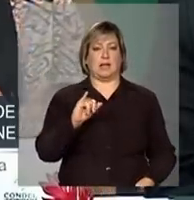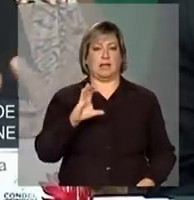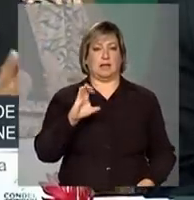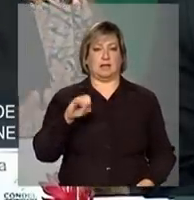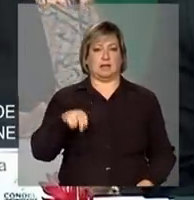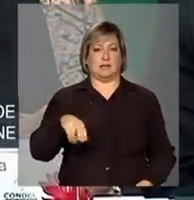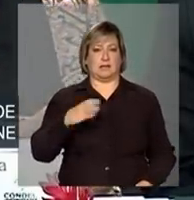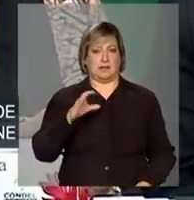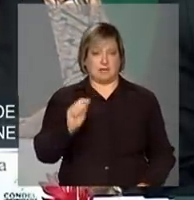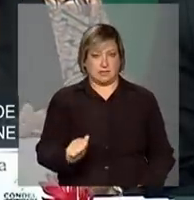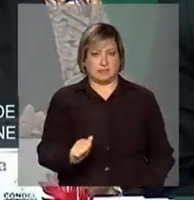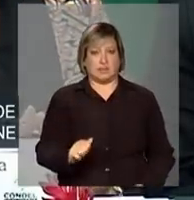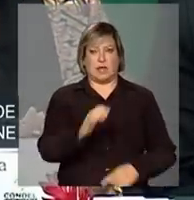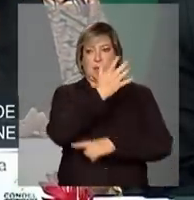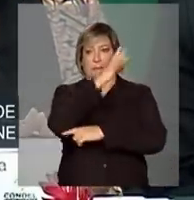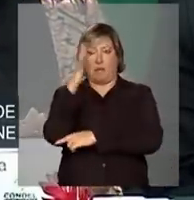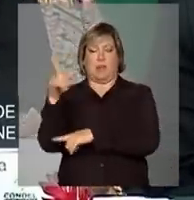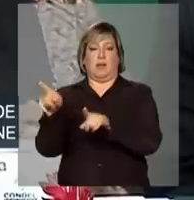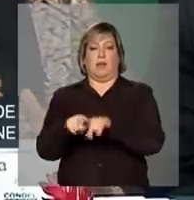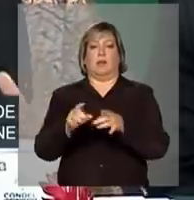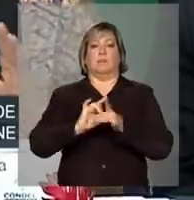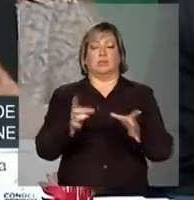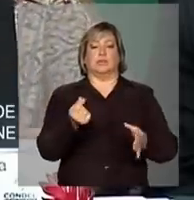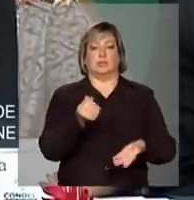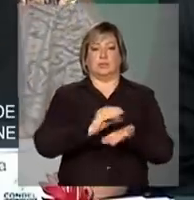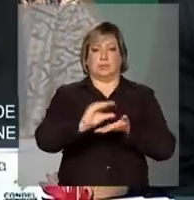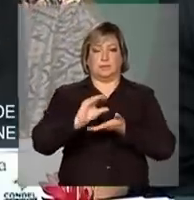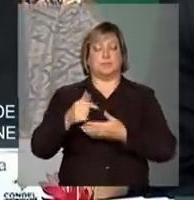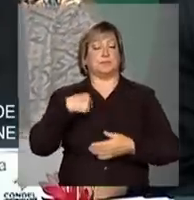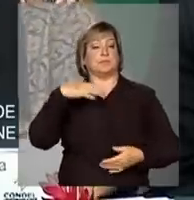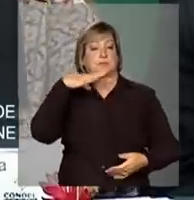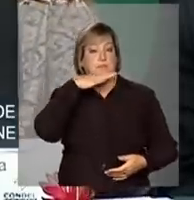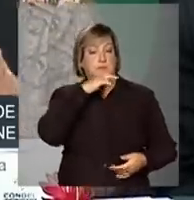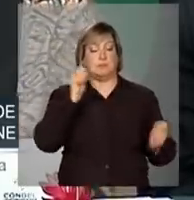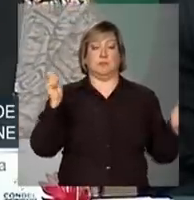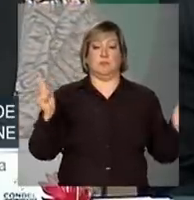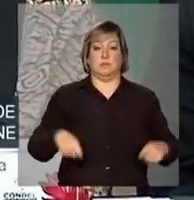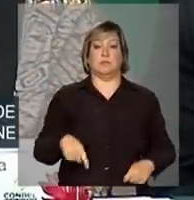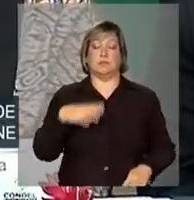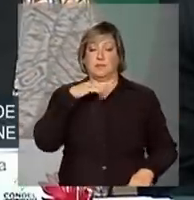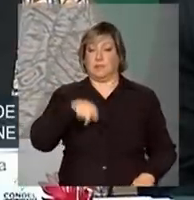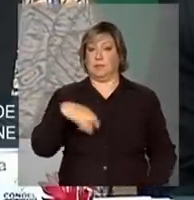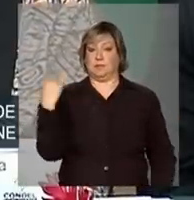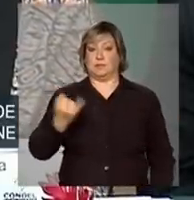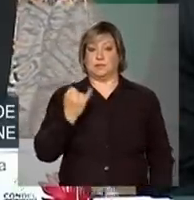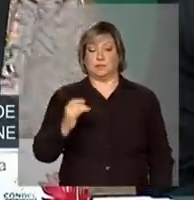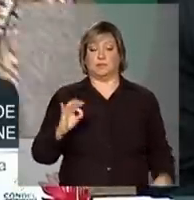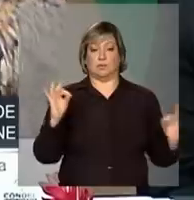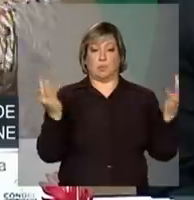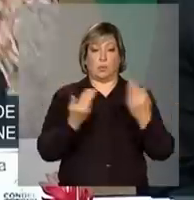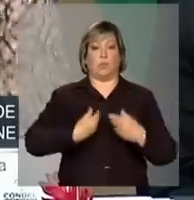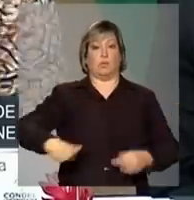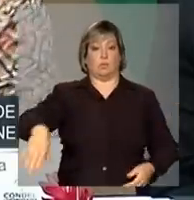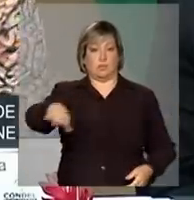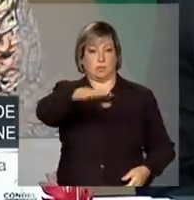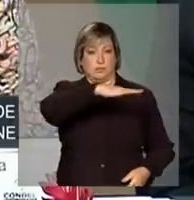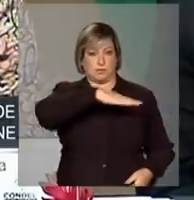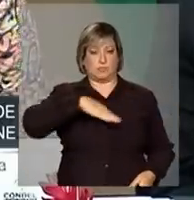e também de liberação dos recursos. Acho que seria importante que todos nós nos